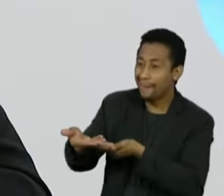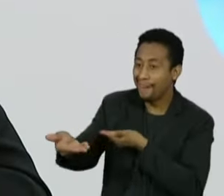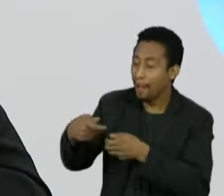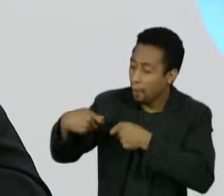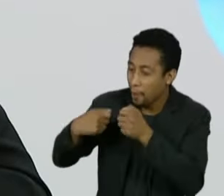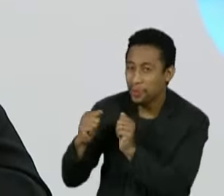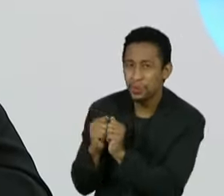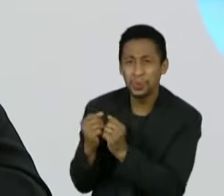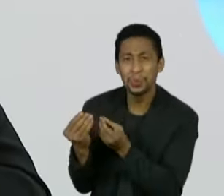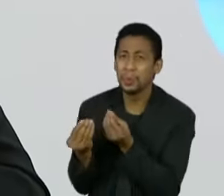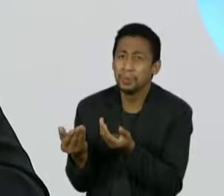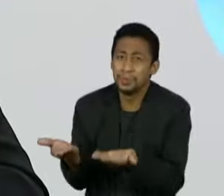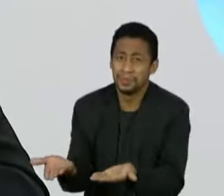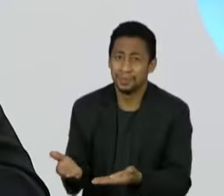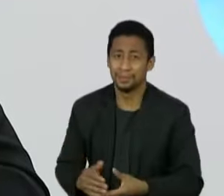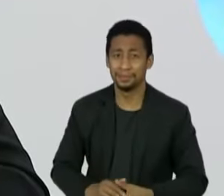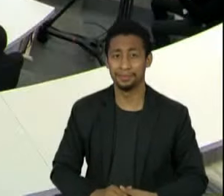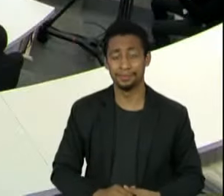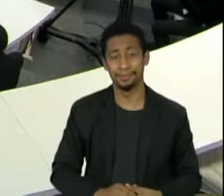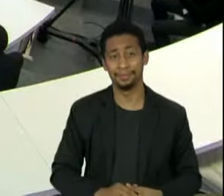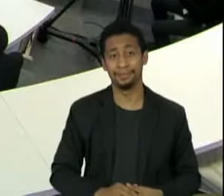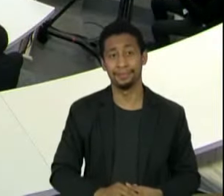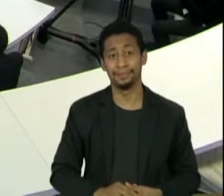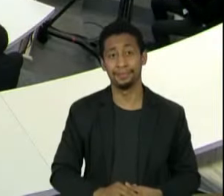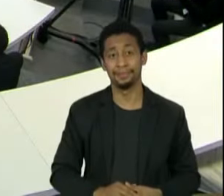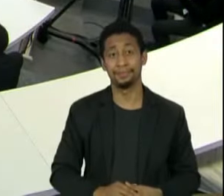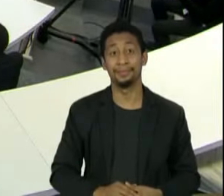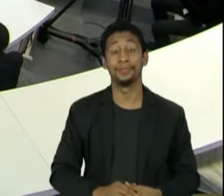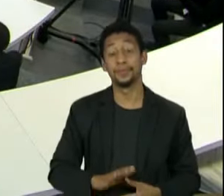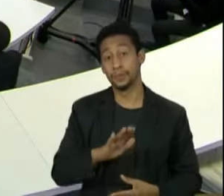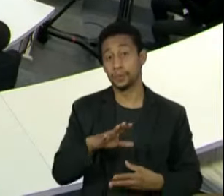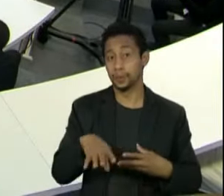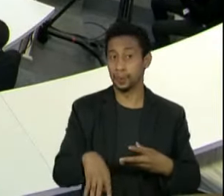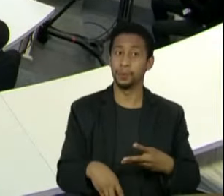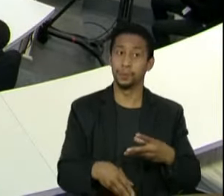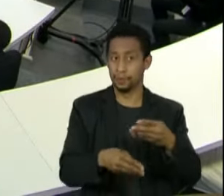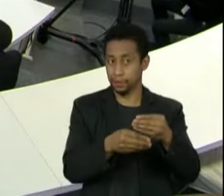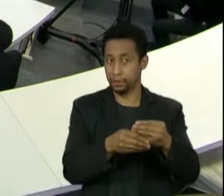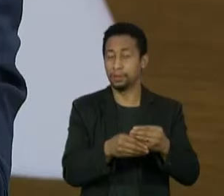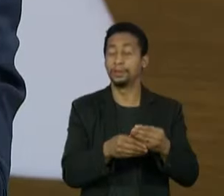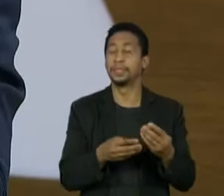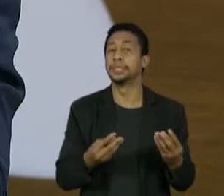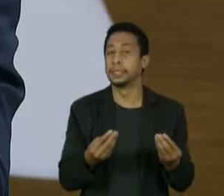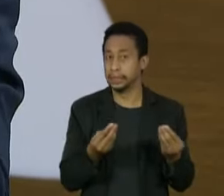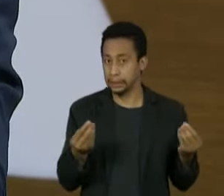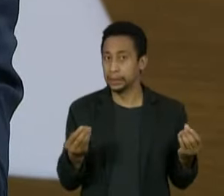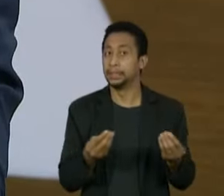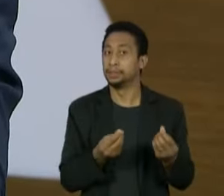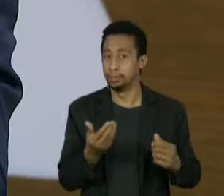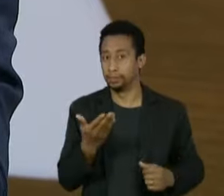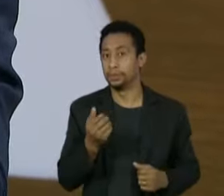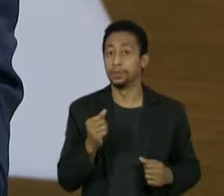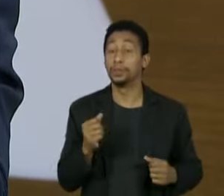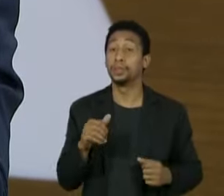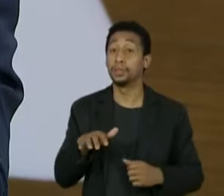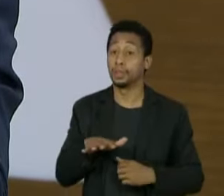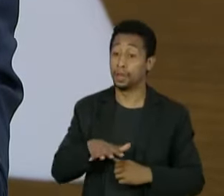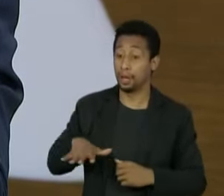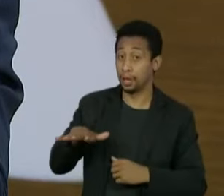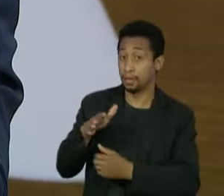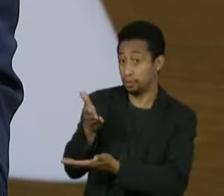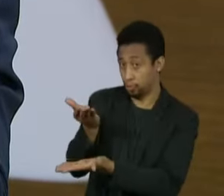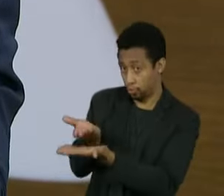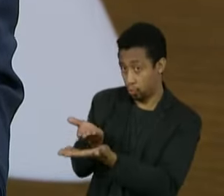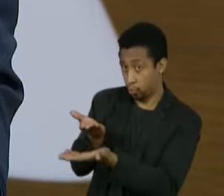conhecemos. Quer completar algo? Eu queria só completar porque eu acho isso também muito sensível. Em direito a gente tem uma coisa